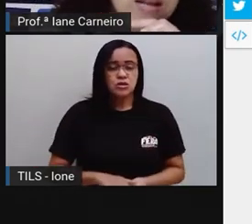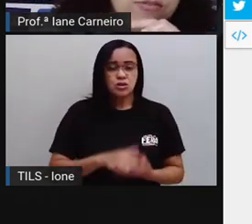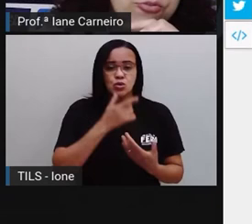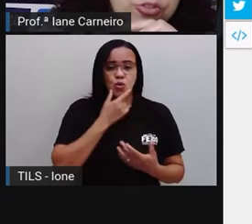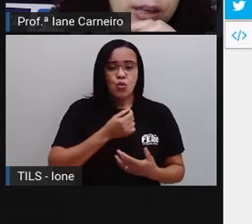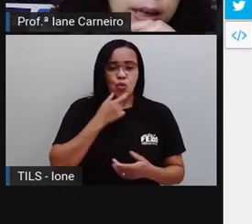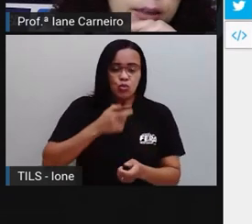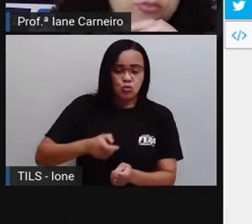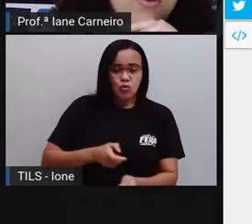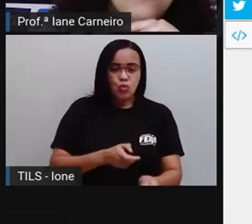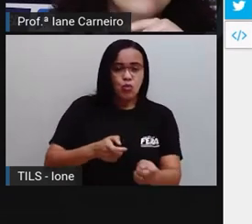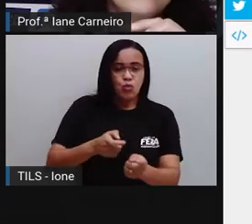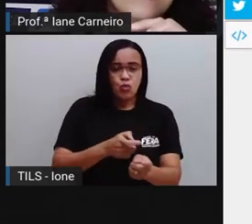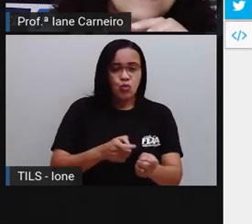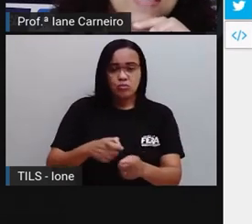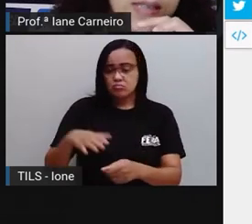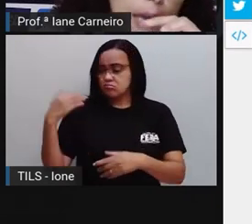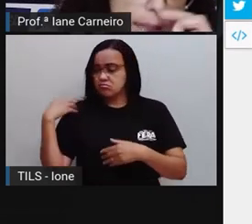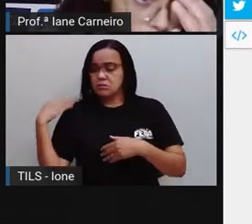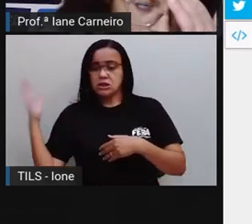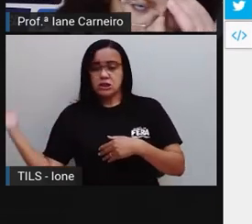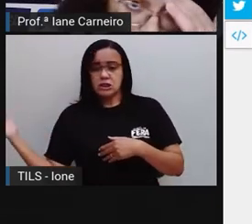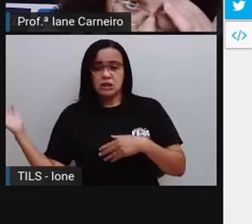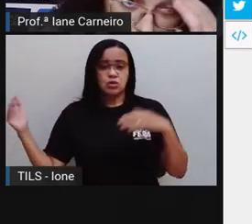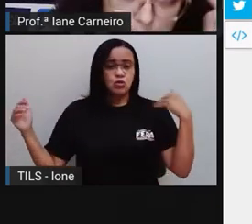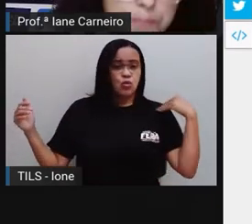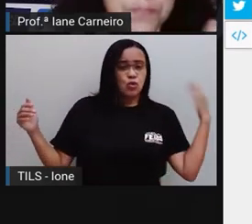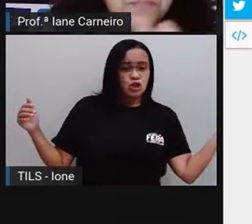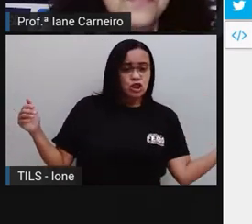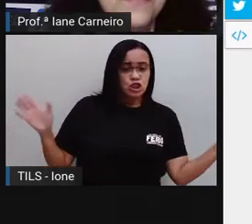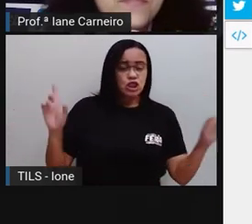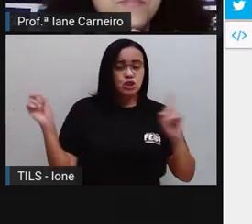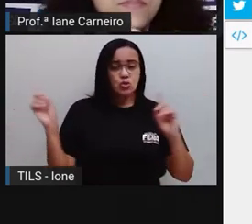está do lado direito ou do lado esquerdo da tela?